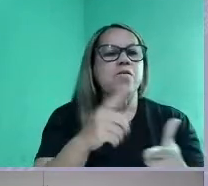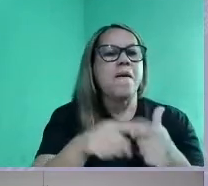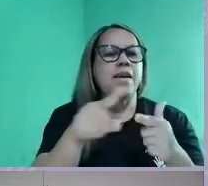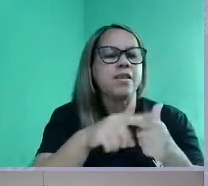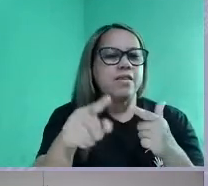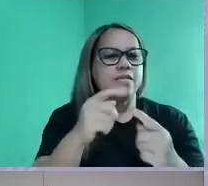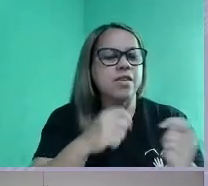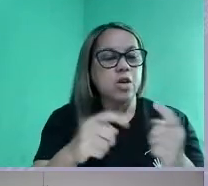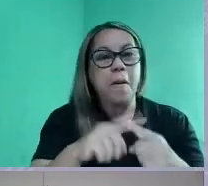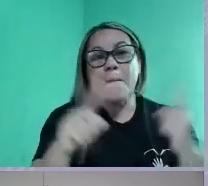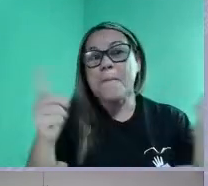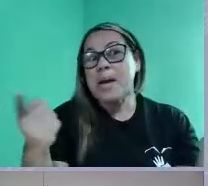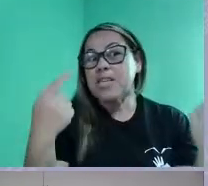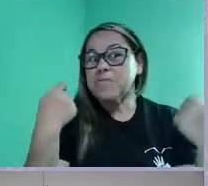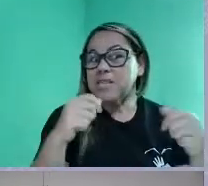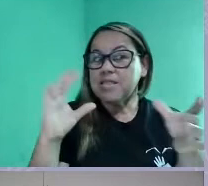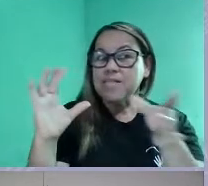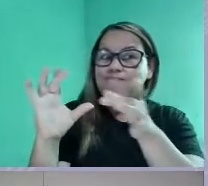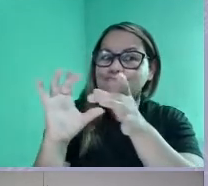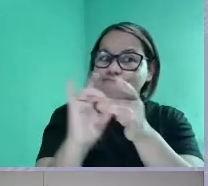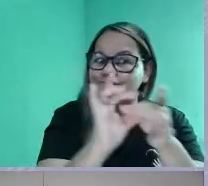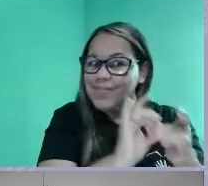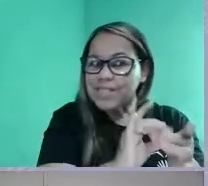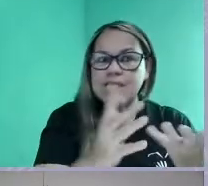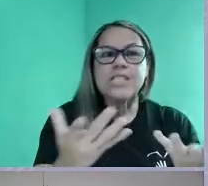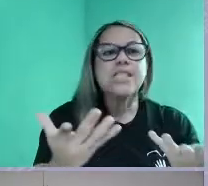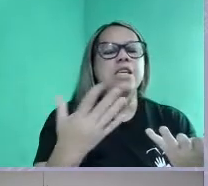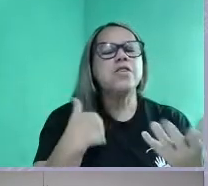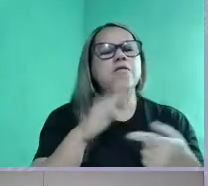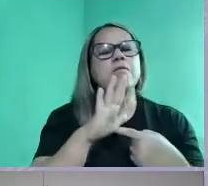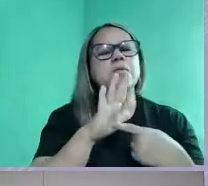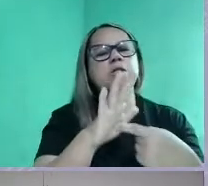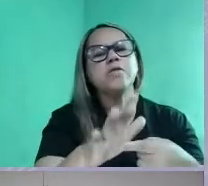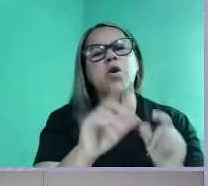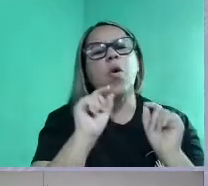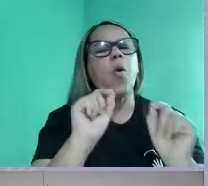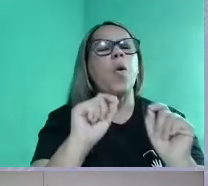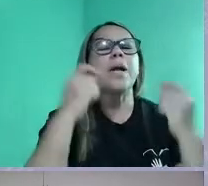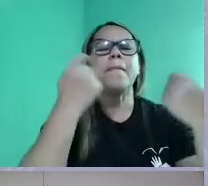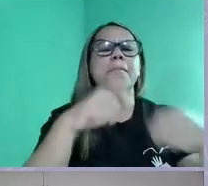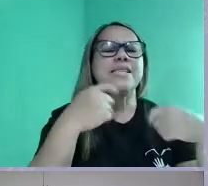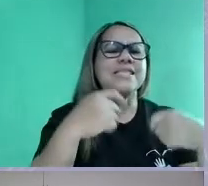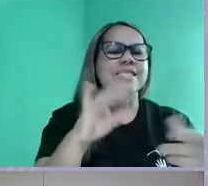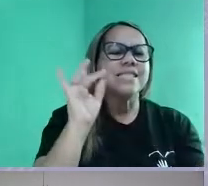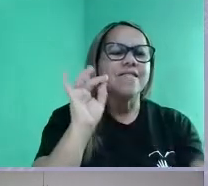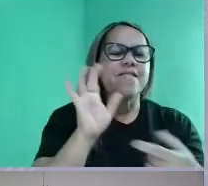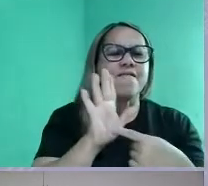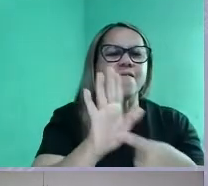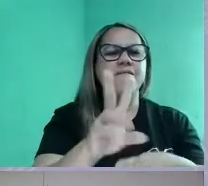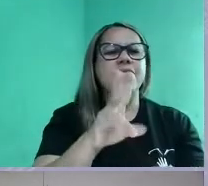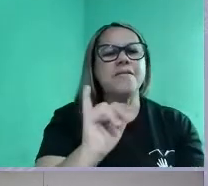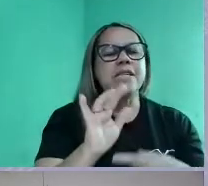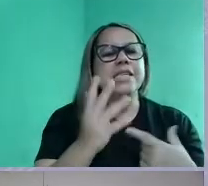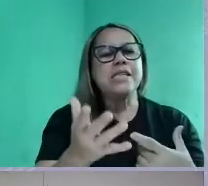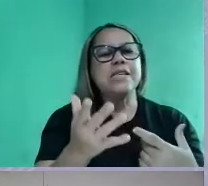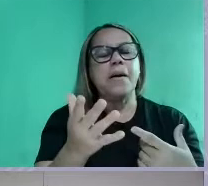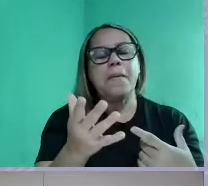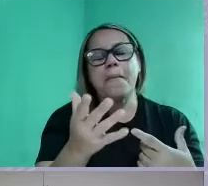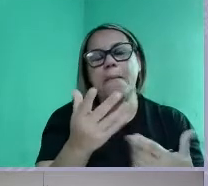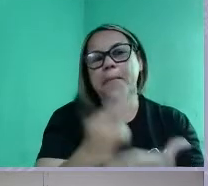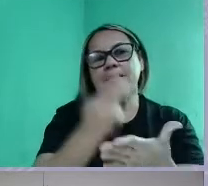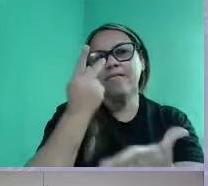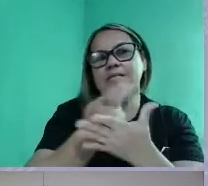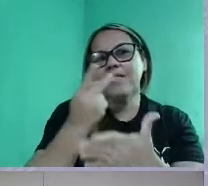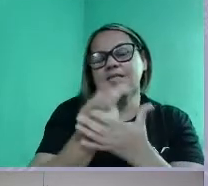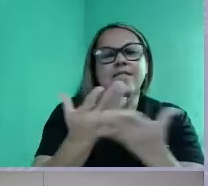A gente tem que fazer esse link, certo? Então, eu trouxe para vocês o que deve realmente aparecer na redação de vocês, palavras, termos,